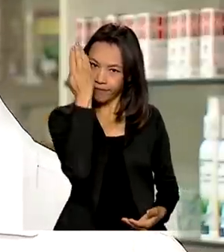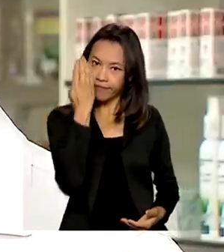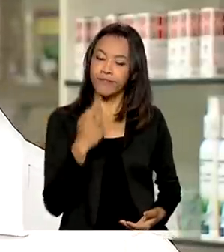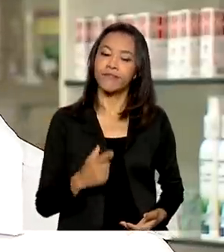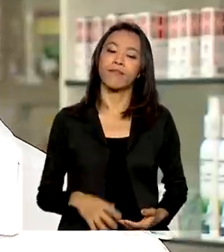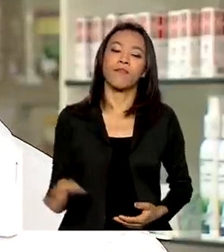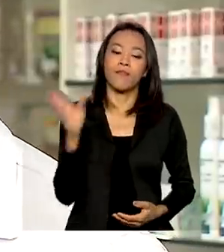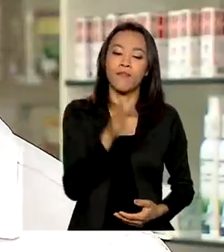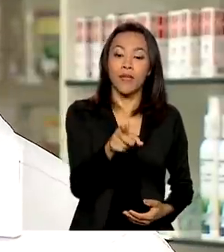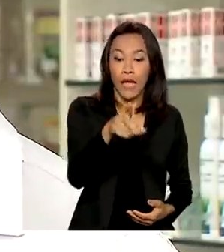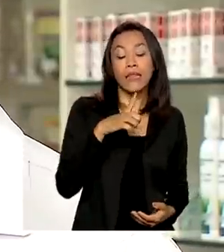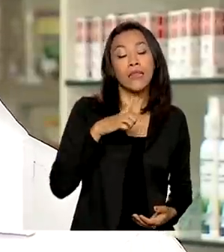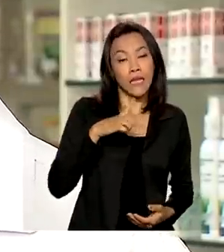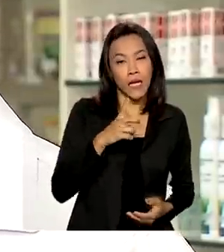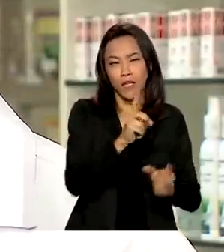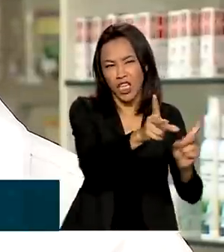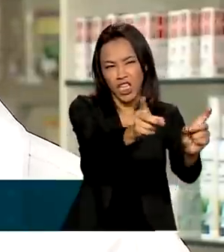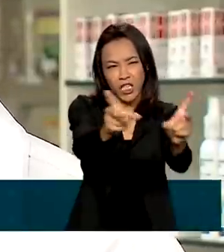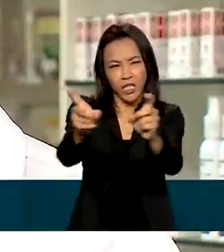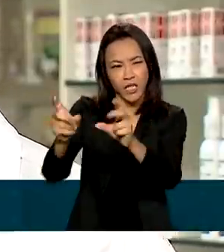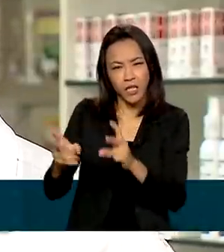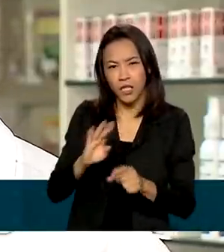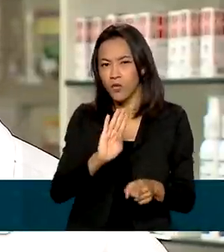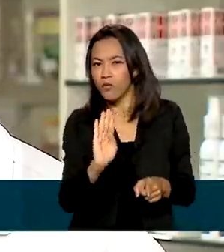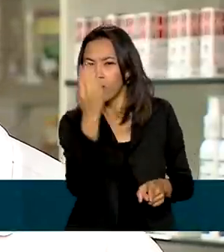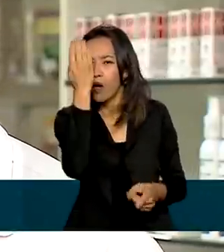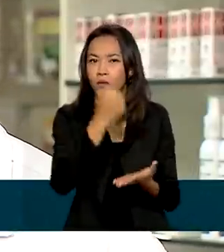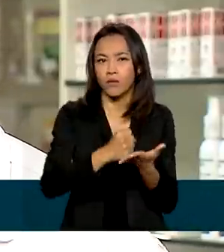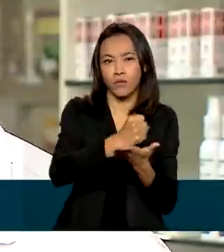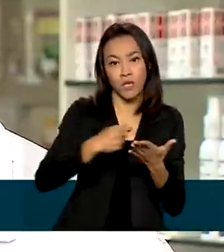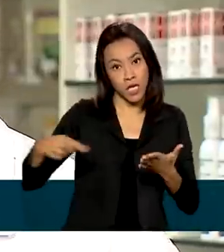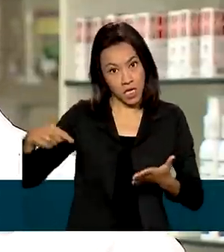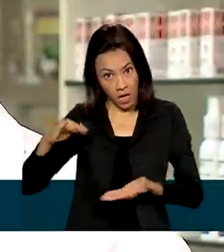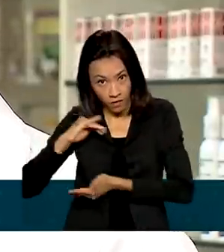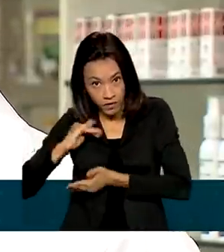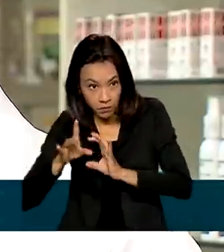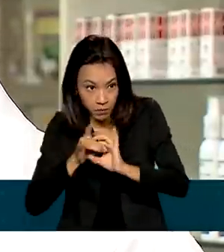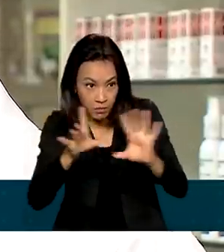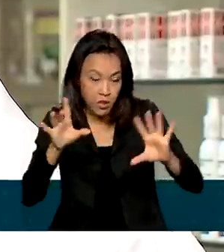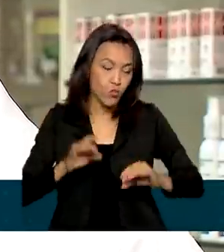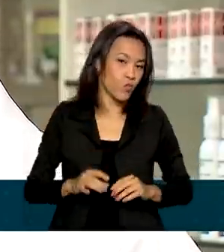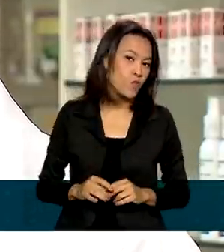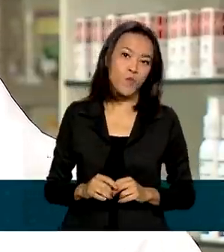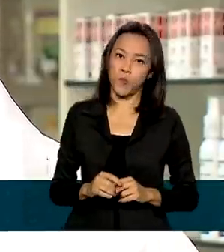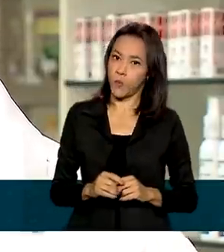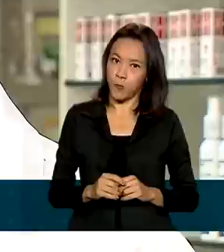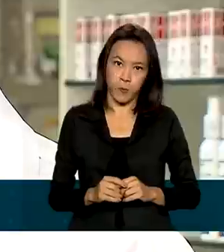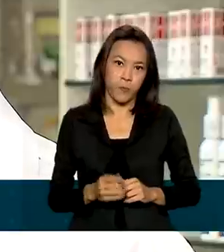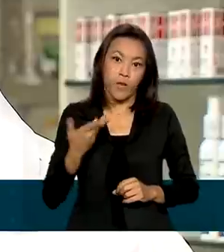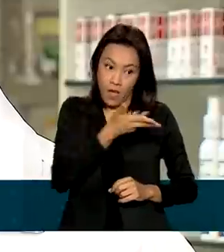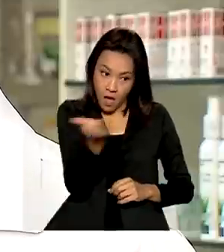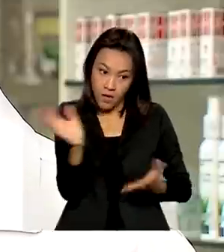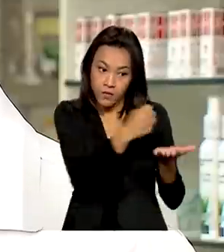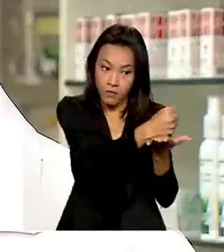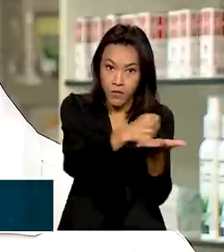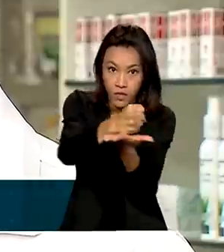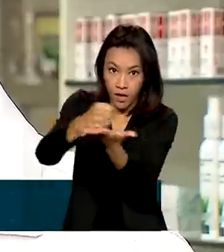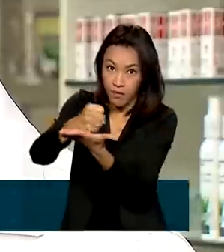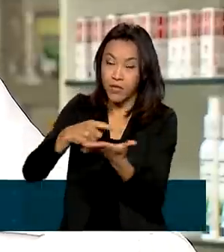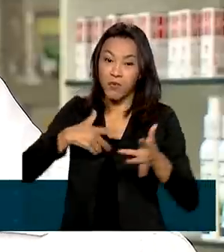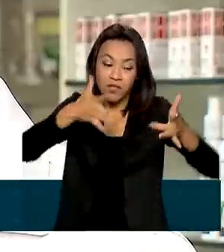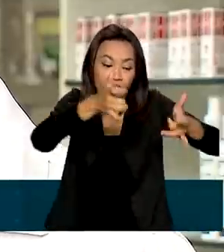existem medicamentos irregulares, que são aqueles medicamentos que não são autorizados pela Anvisa. E esses medicamentos podem estar